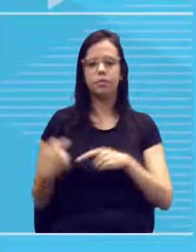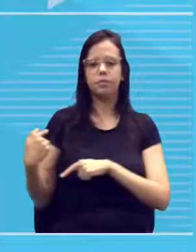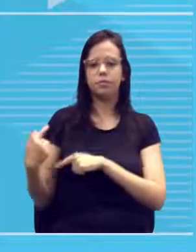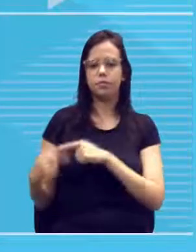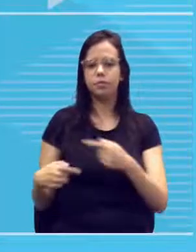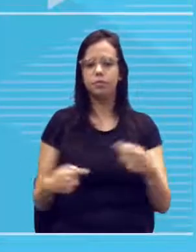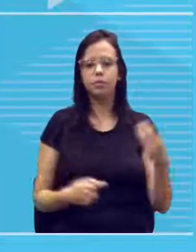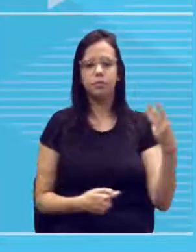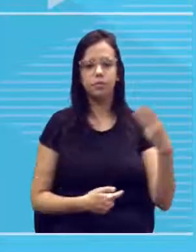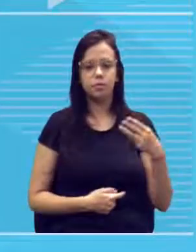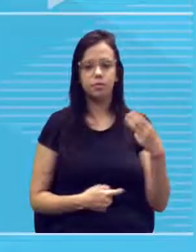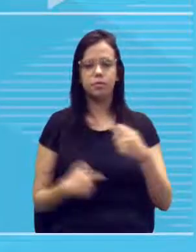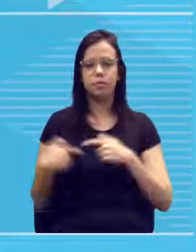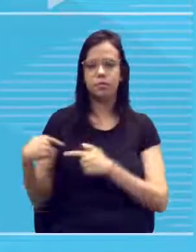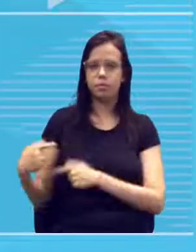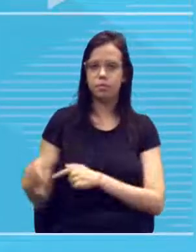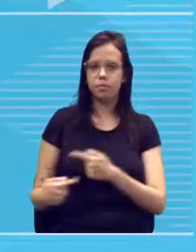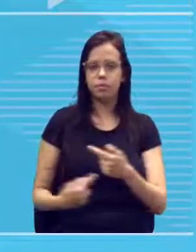geração 3,